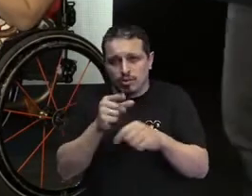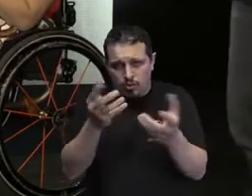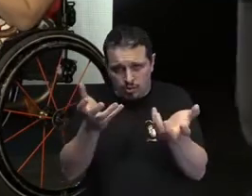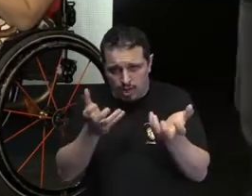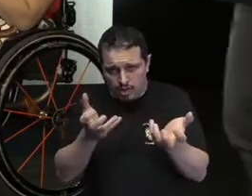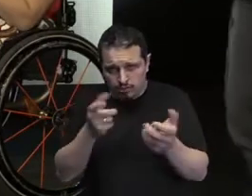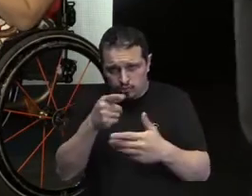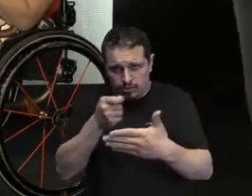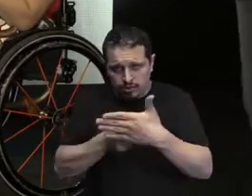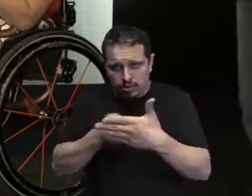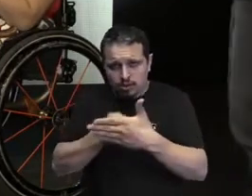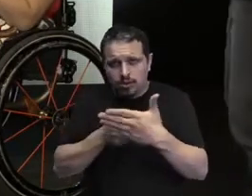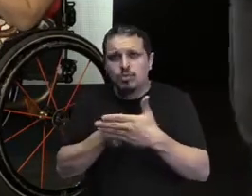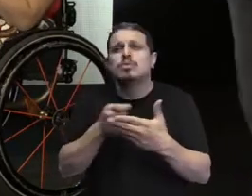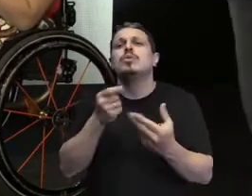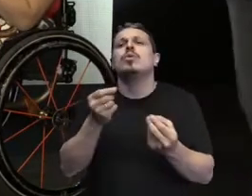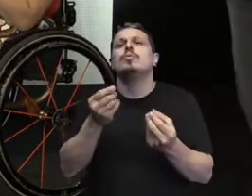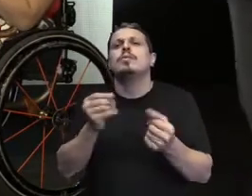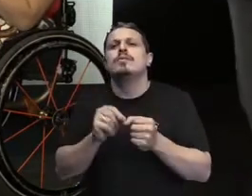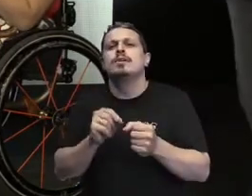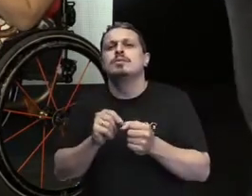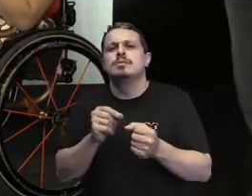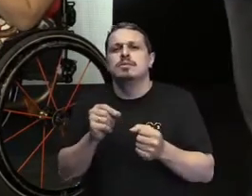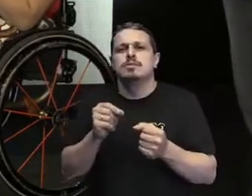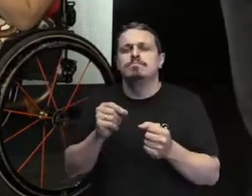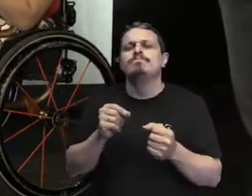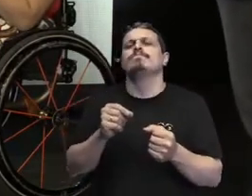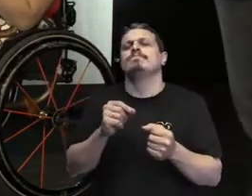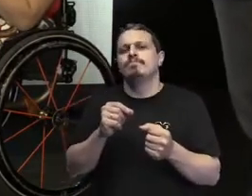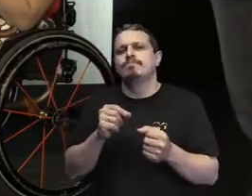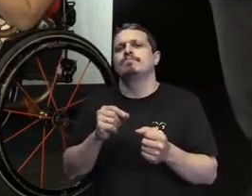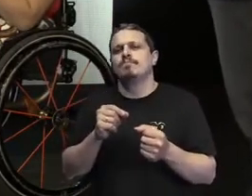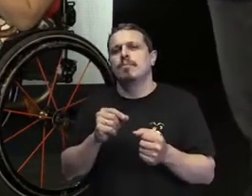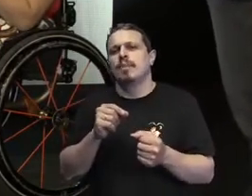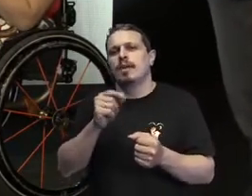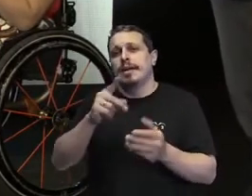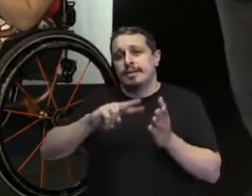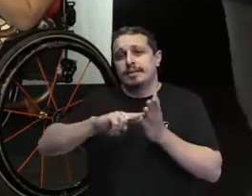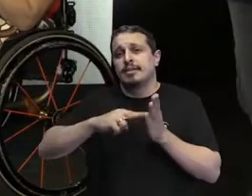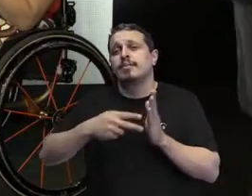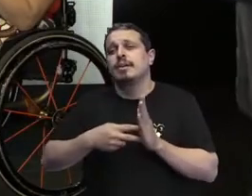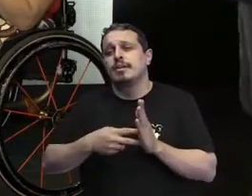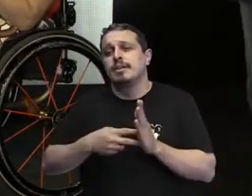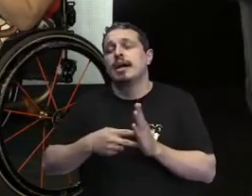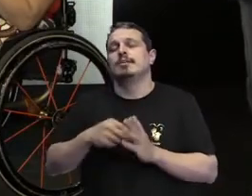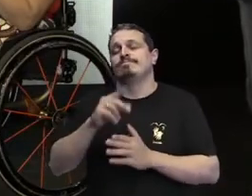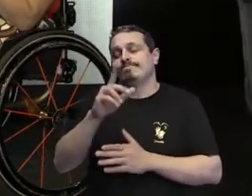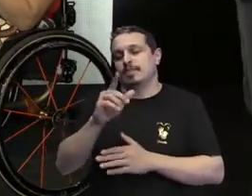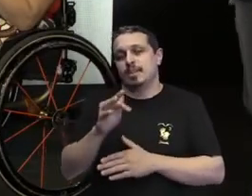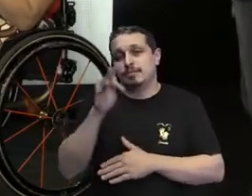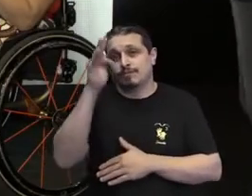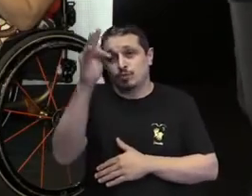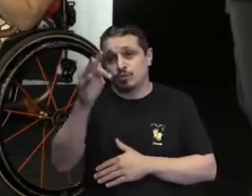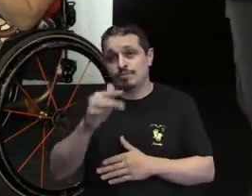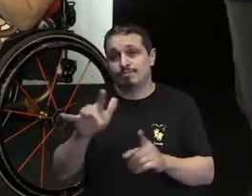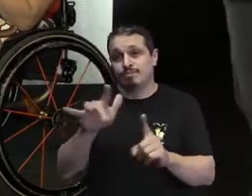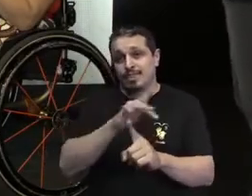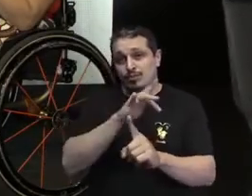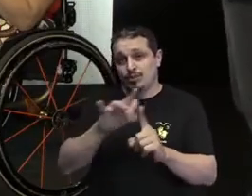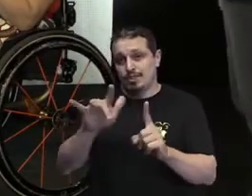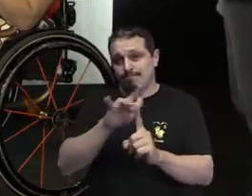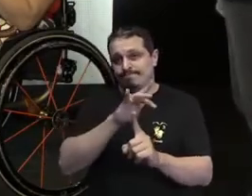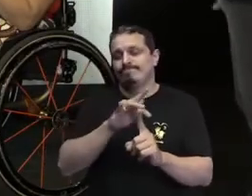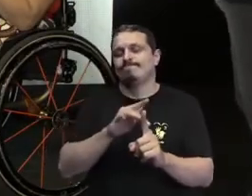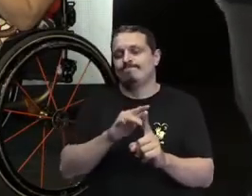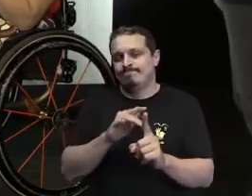tempo, sentimento, recursos, em busca desse futuro, o que significa ser um futuro anticapacitista? Pra mim, um futuro